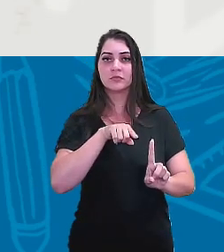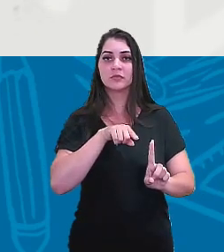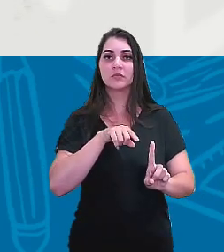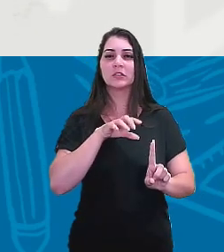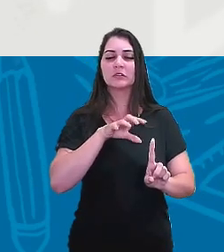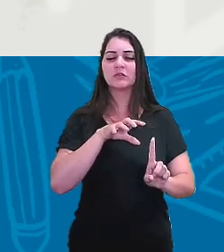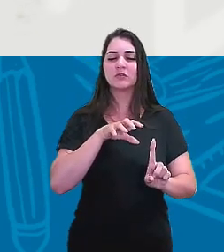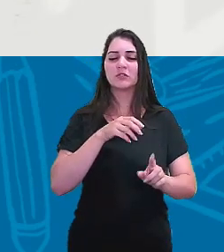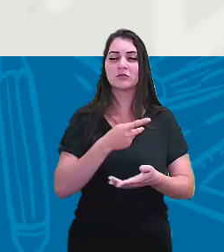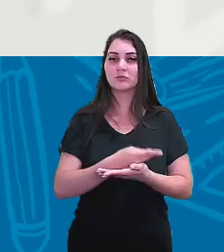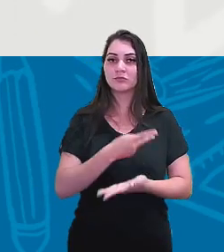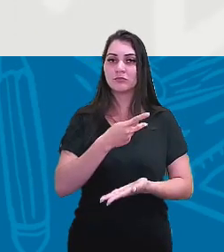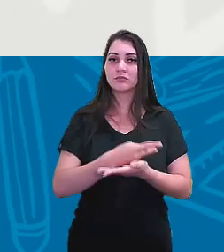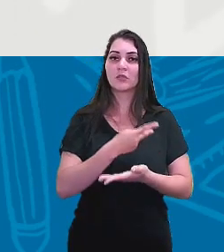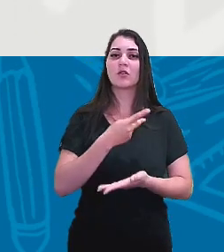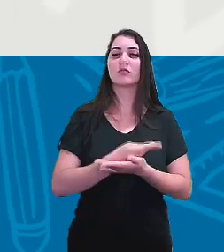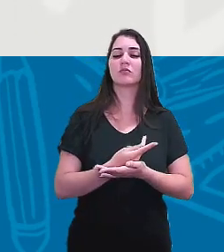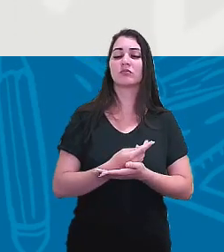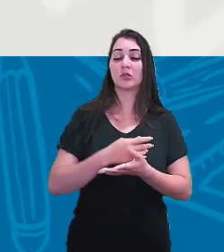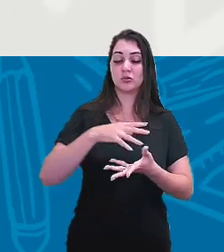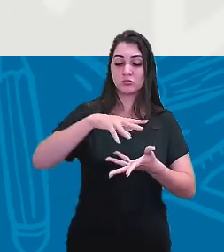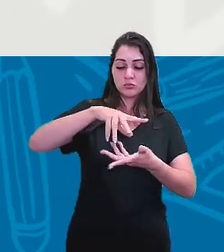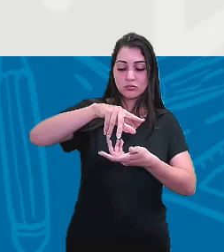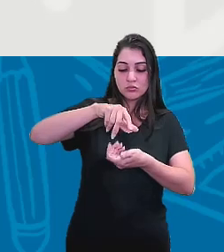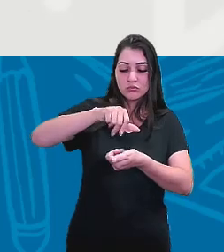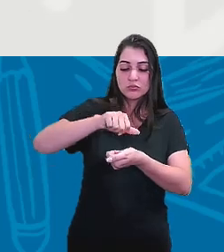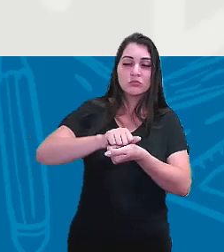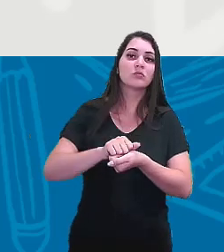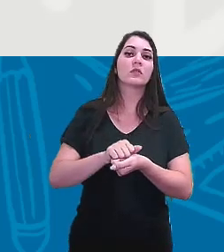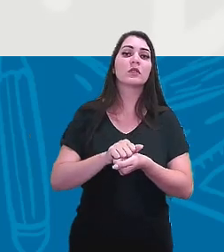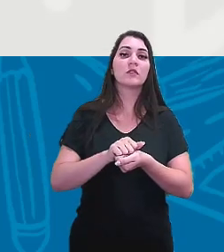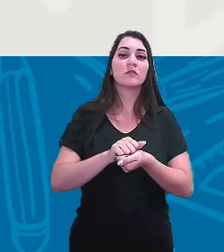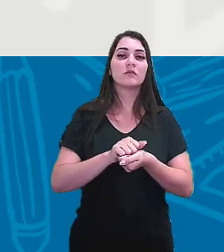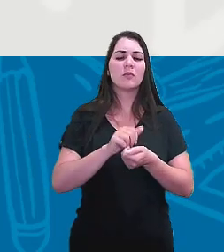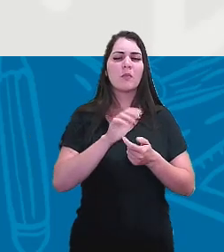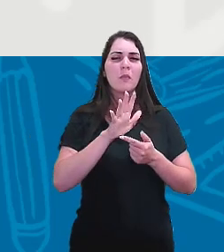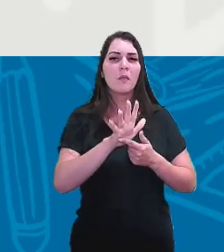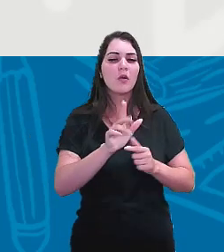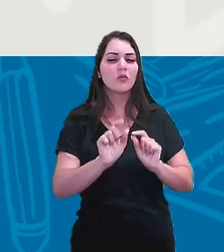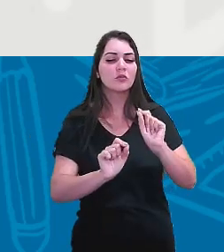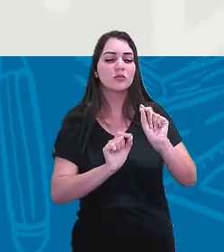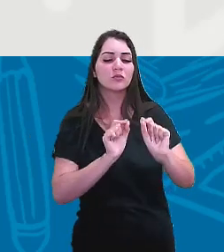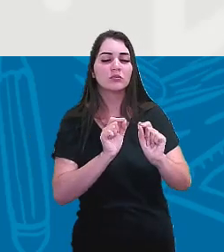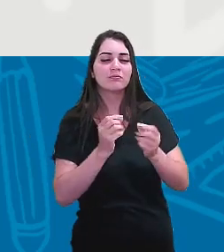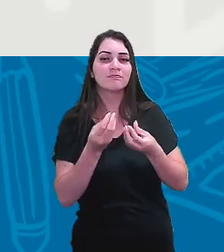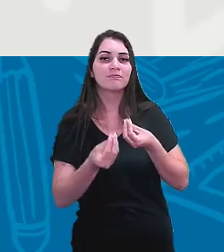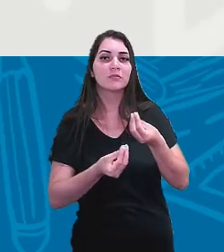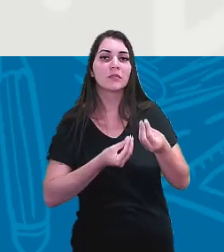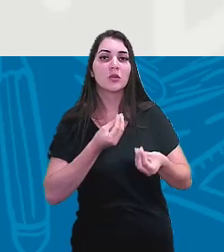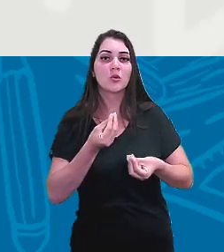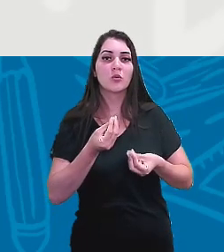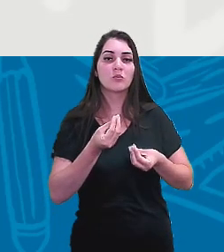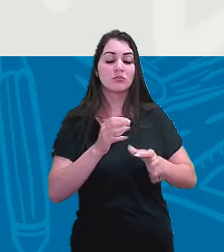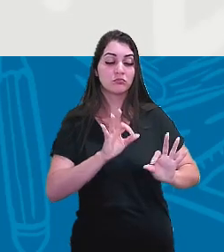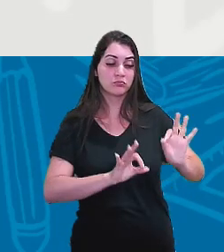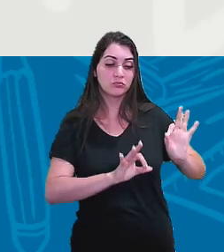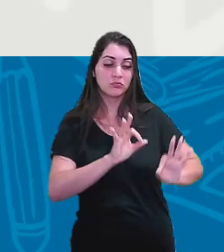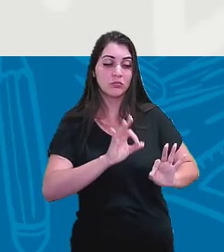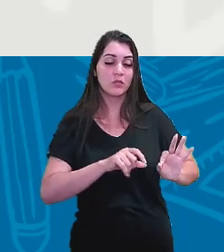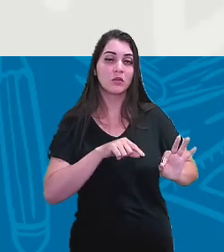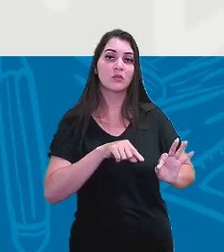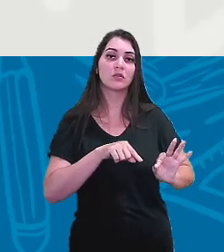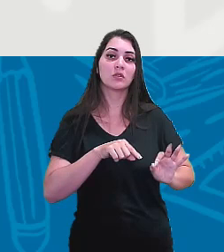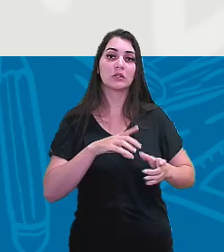acontecimentos a nível global vão determinar como o funcionamento